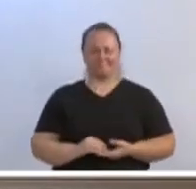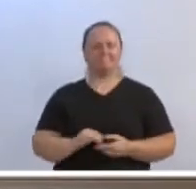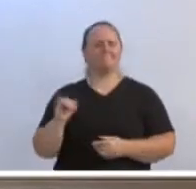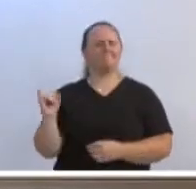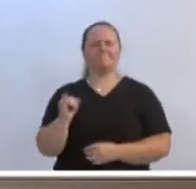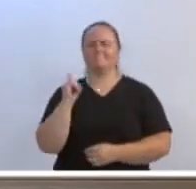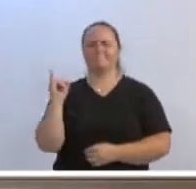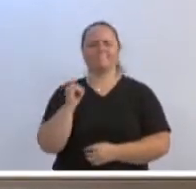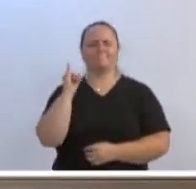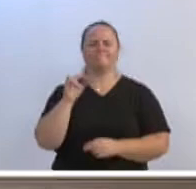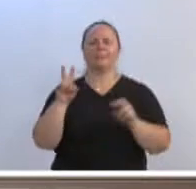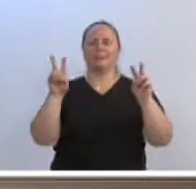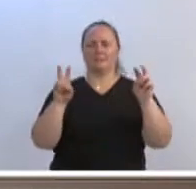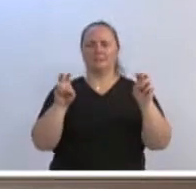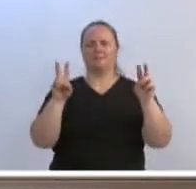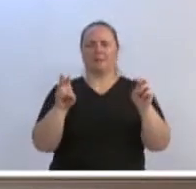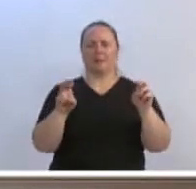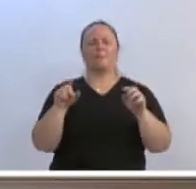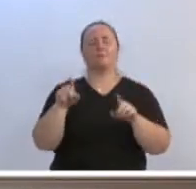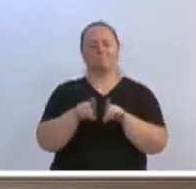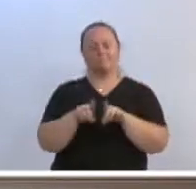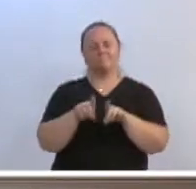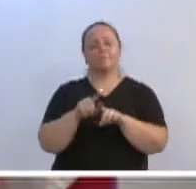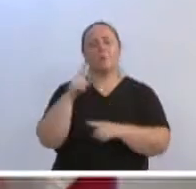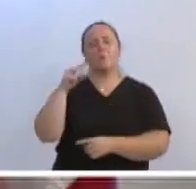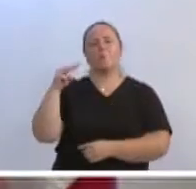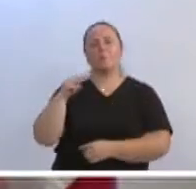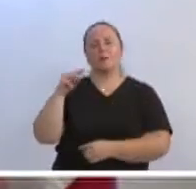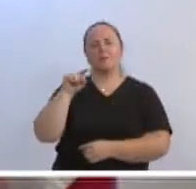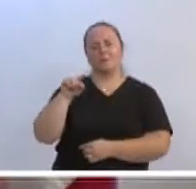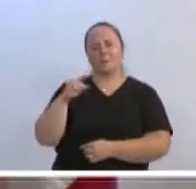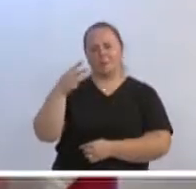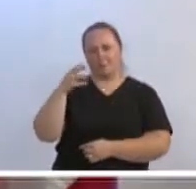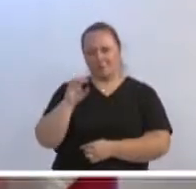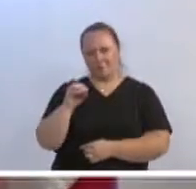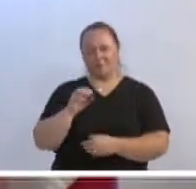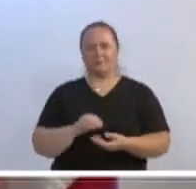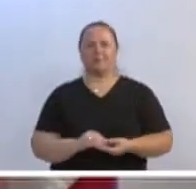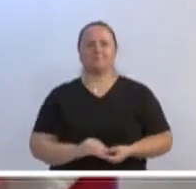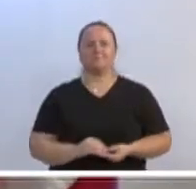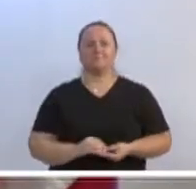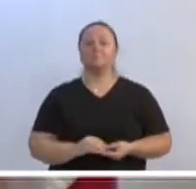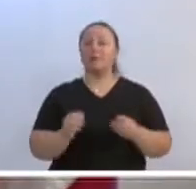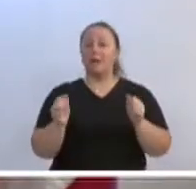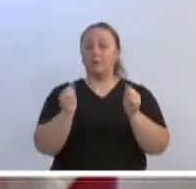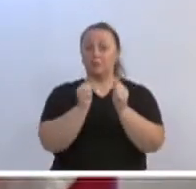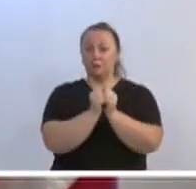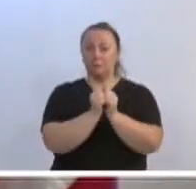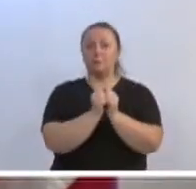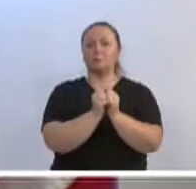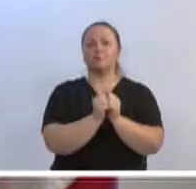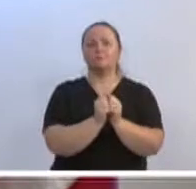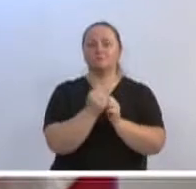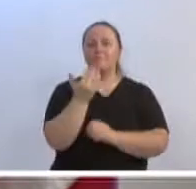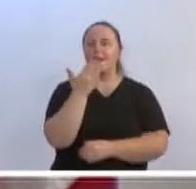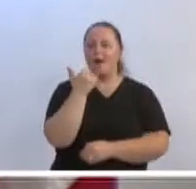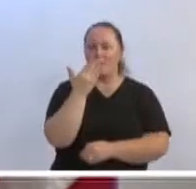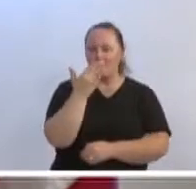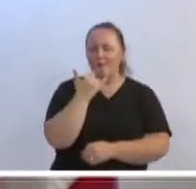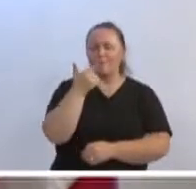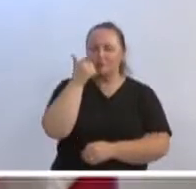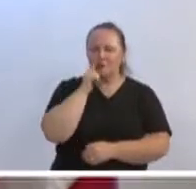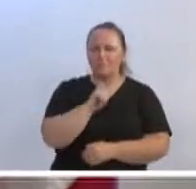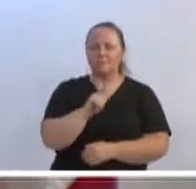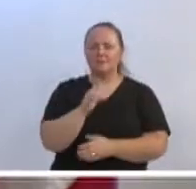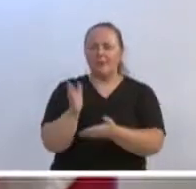relevância do assunto, também lhe concedo mais um minuto e trinta. Então, quem quiser participar do Almoço do Bem, promovido pela Fraternidade